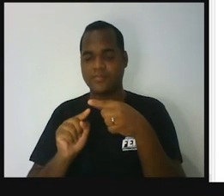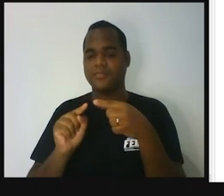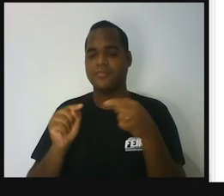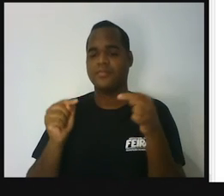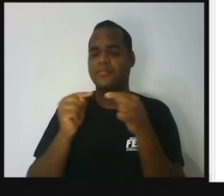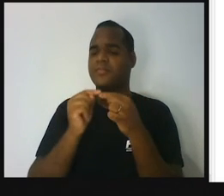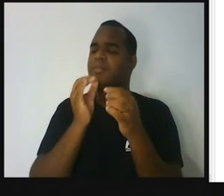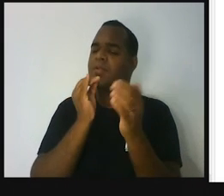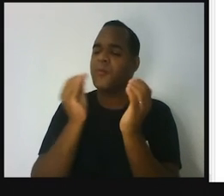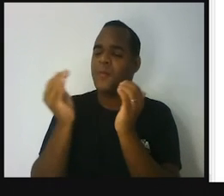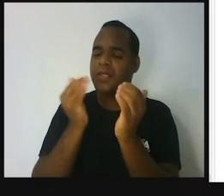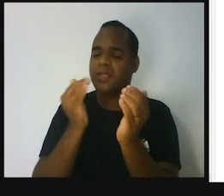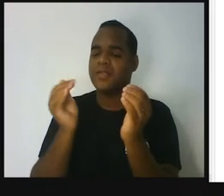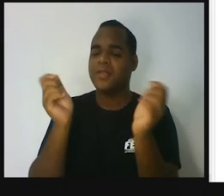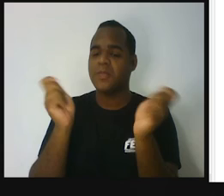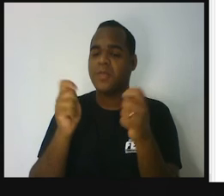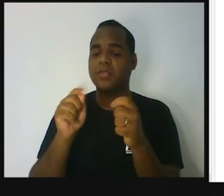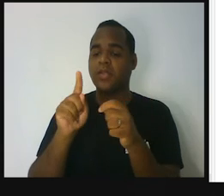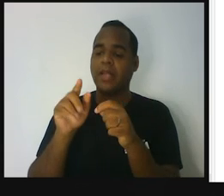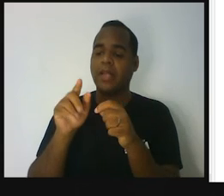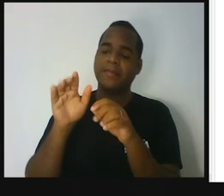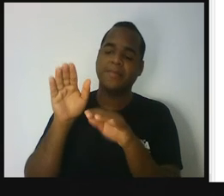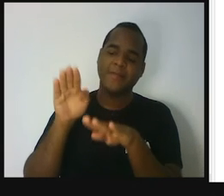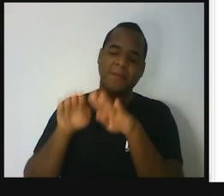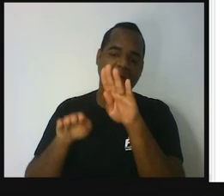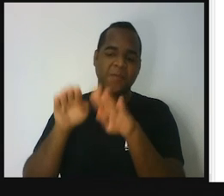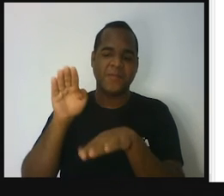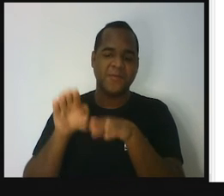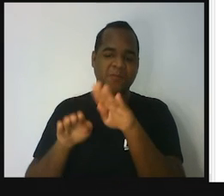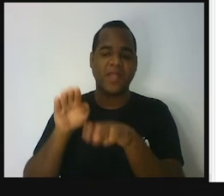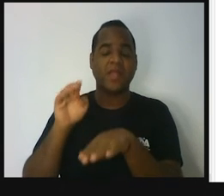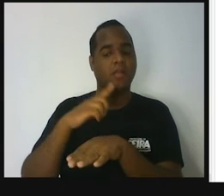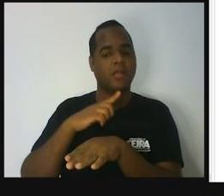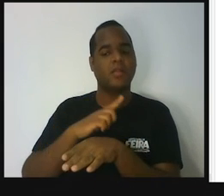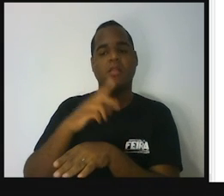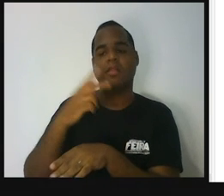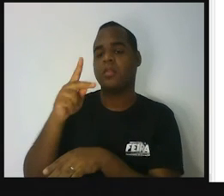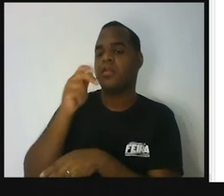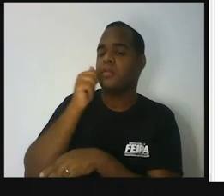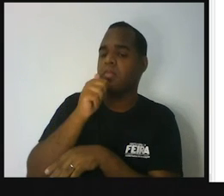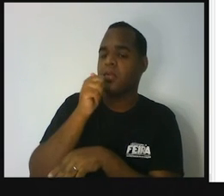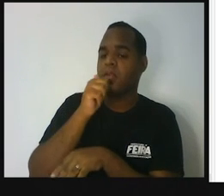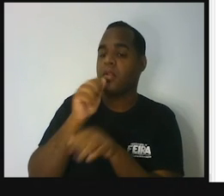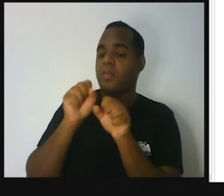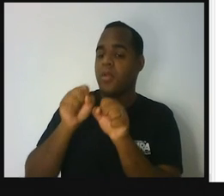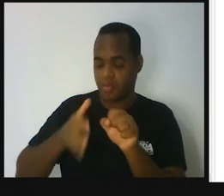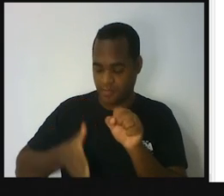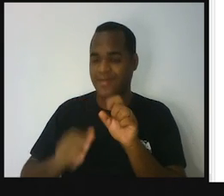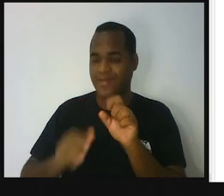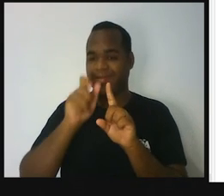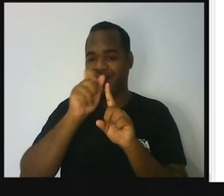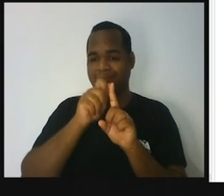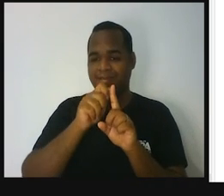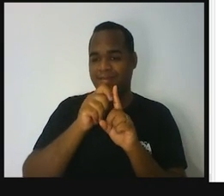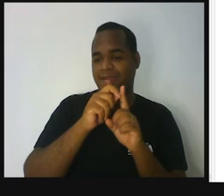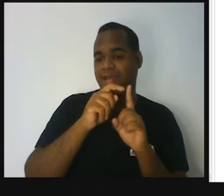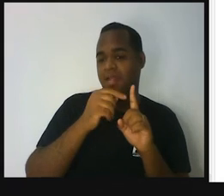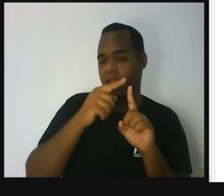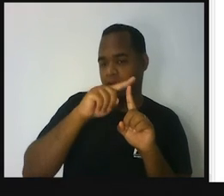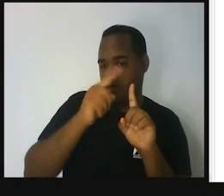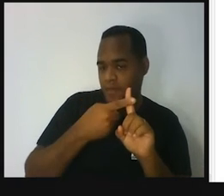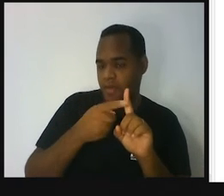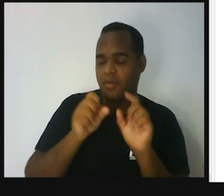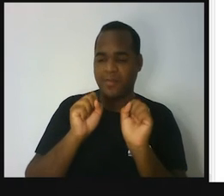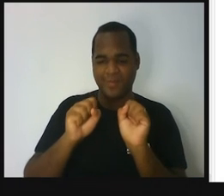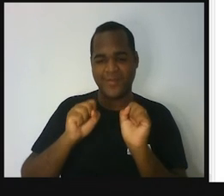a probabilidade dessa mulher dar luz a um bebê menino.